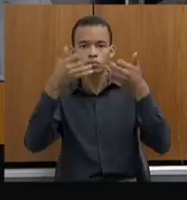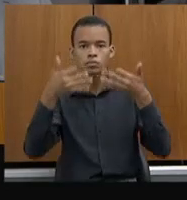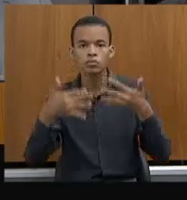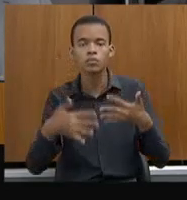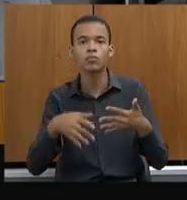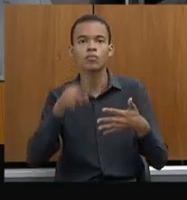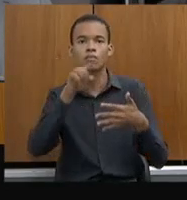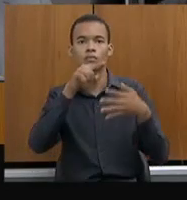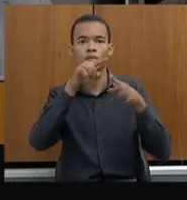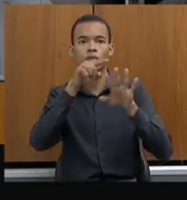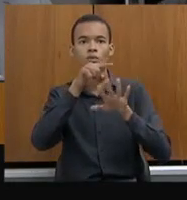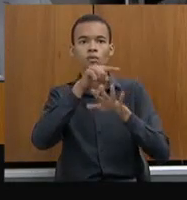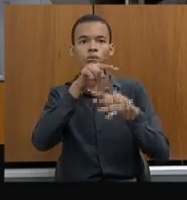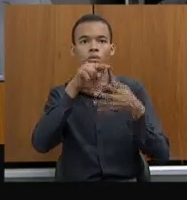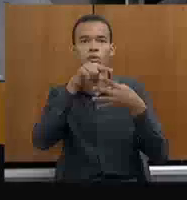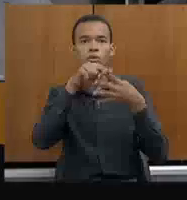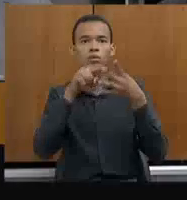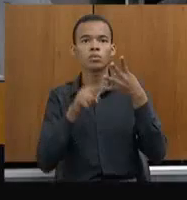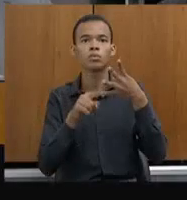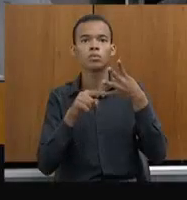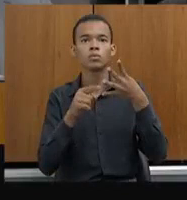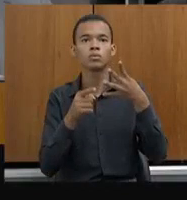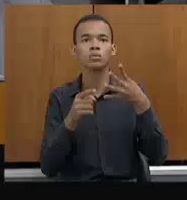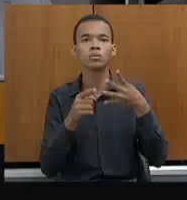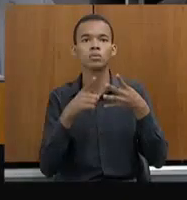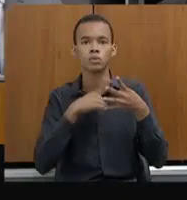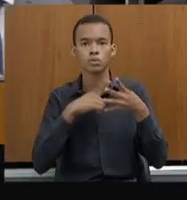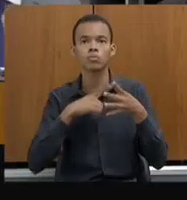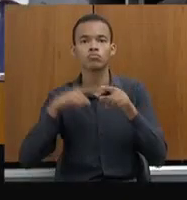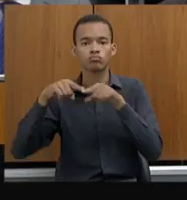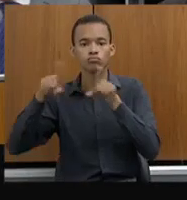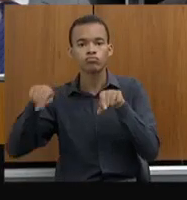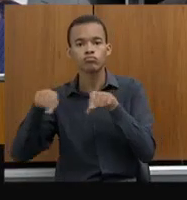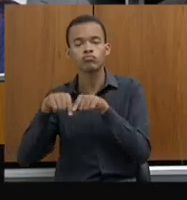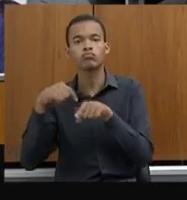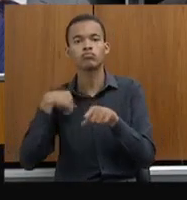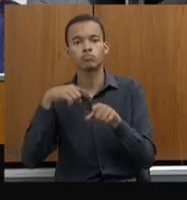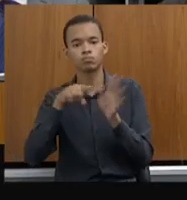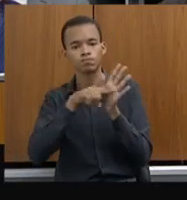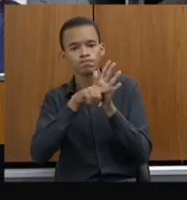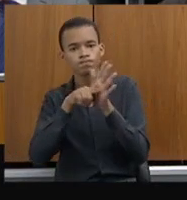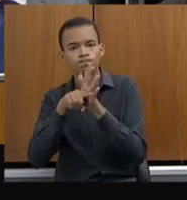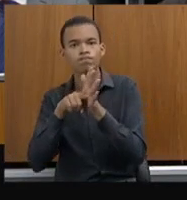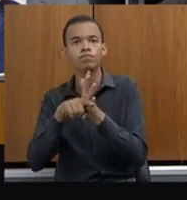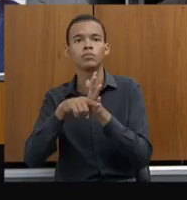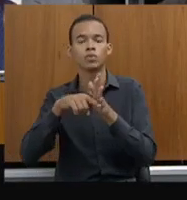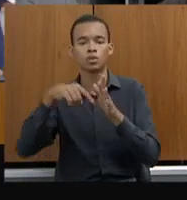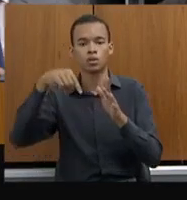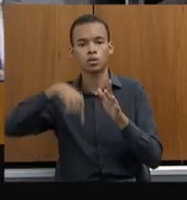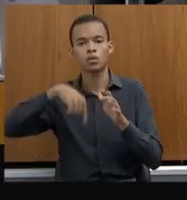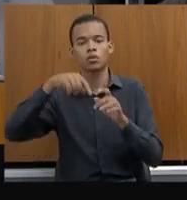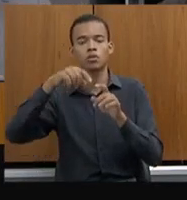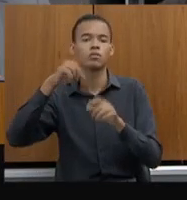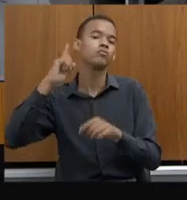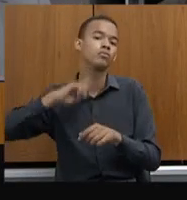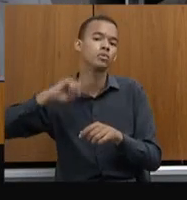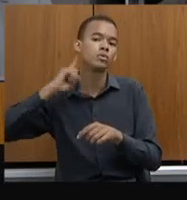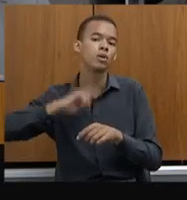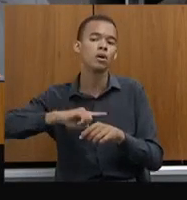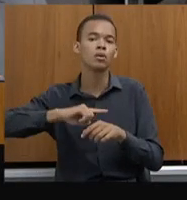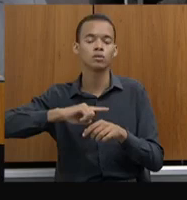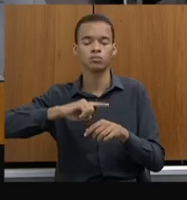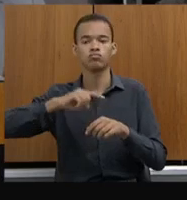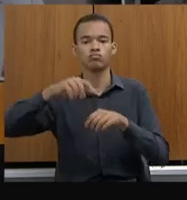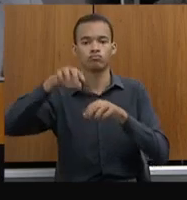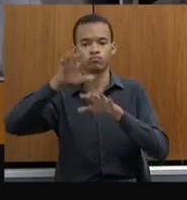item 4, da minha sala, hoje, eu consigo monitorar todas as delegacias de polícia do Estado, toda a